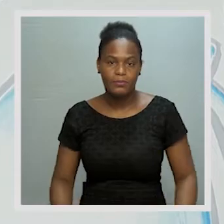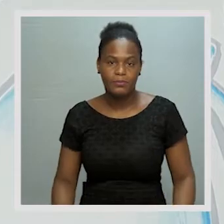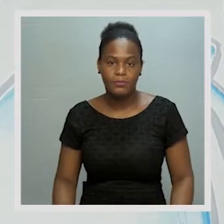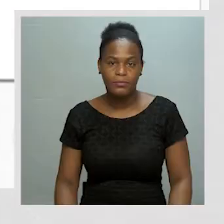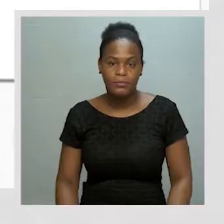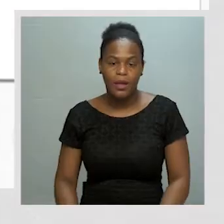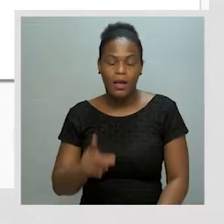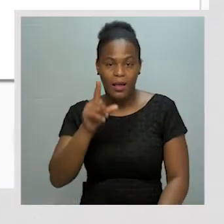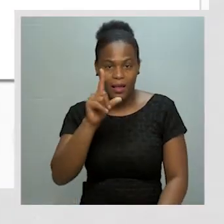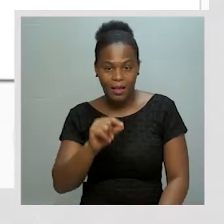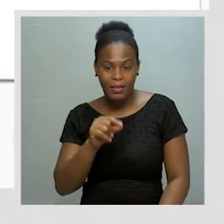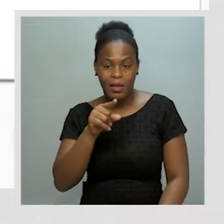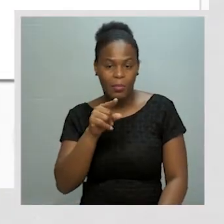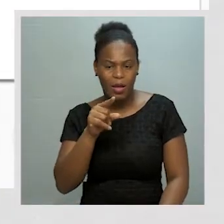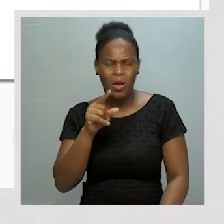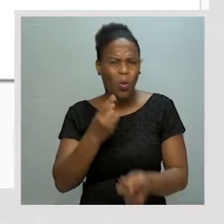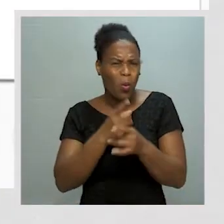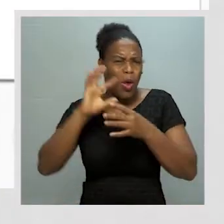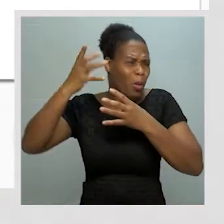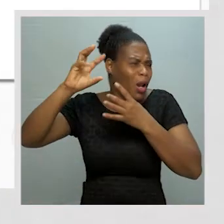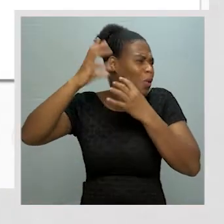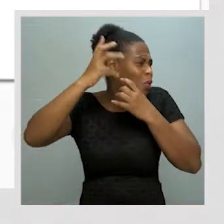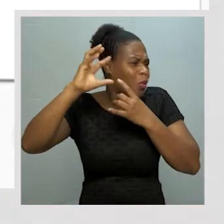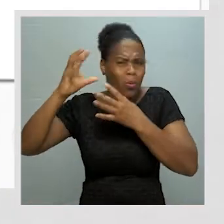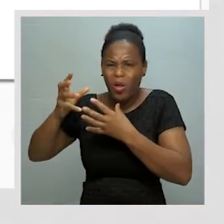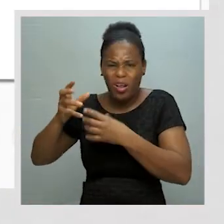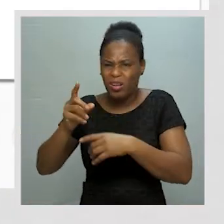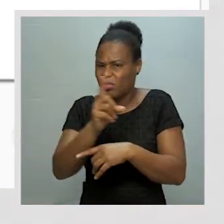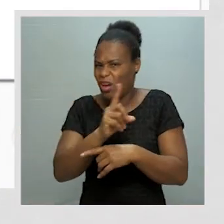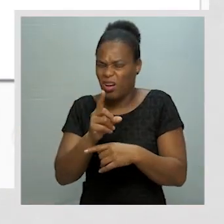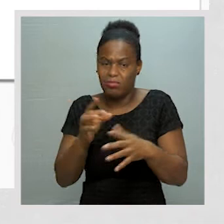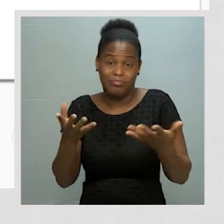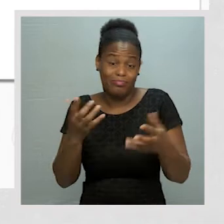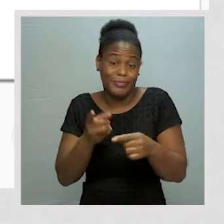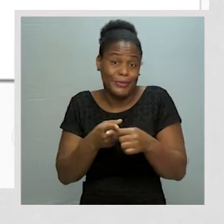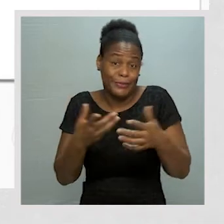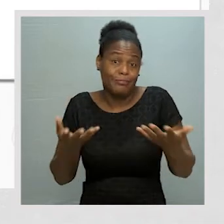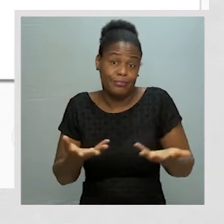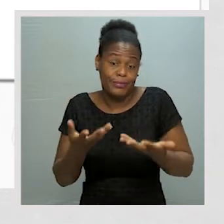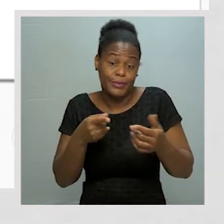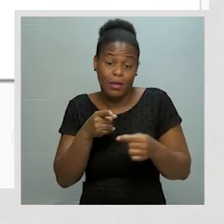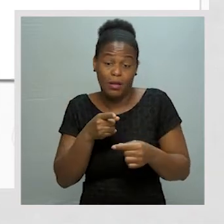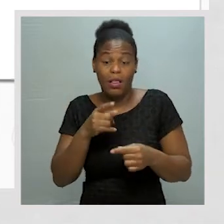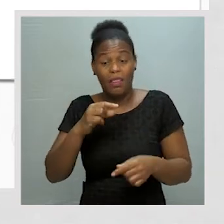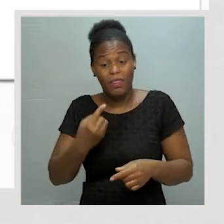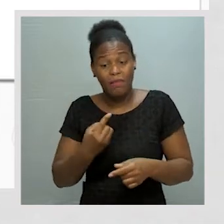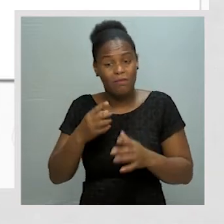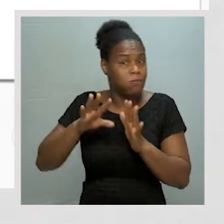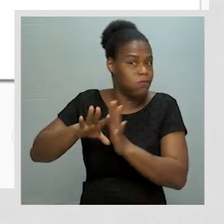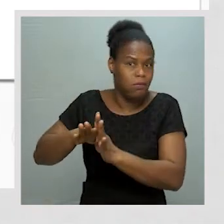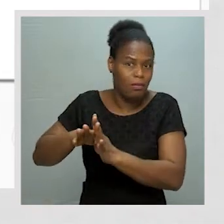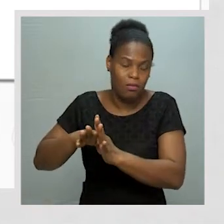E também devemos evitar excesso de ruído. Muito interessante. Isto.